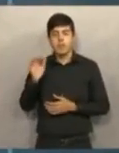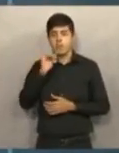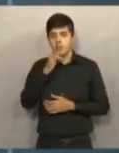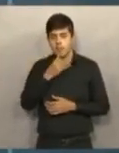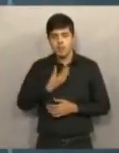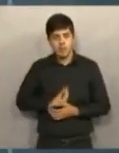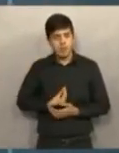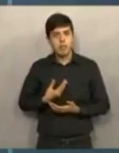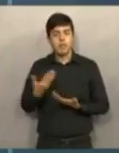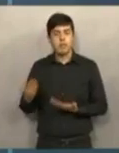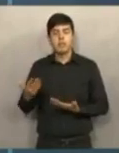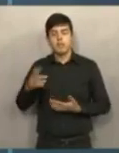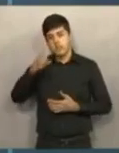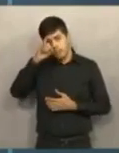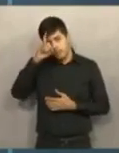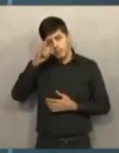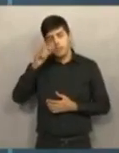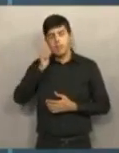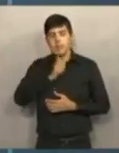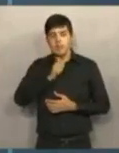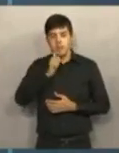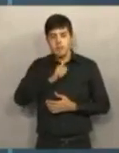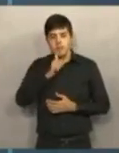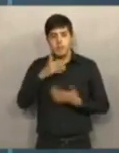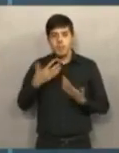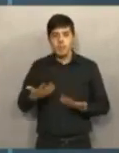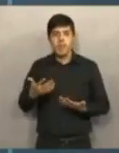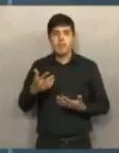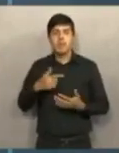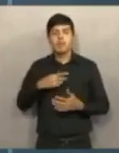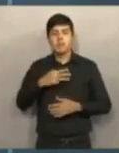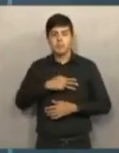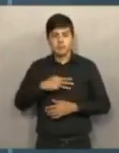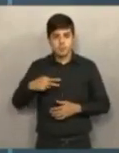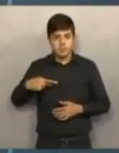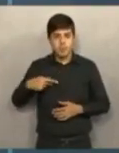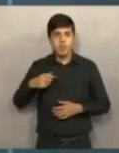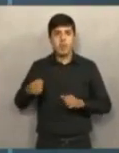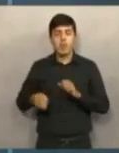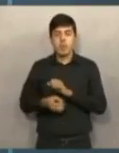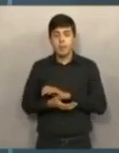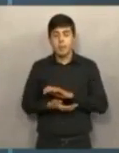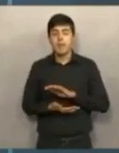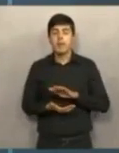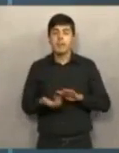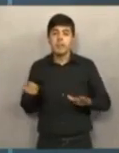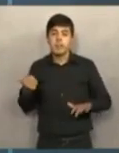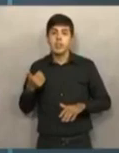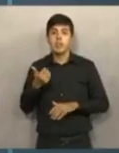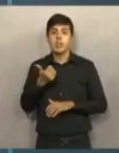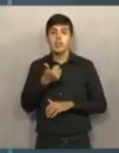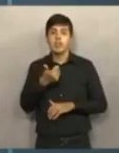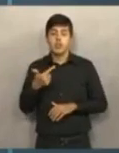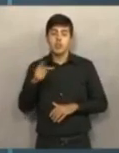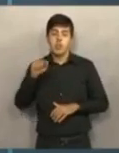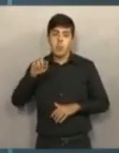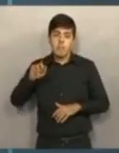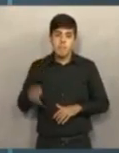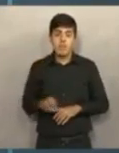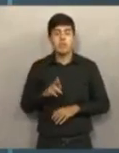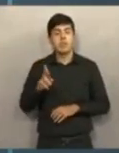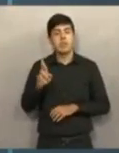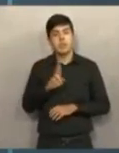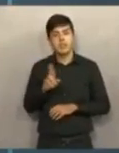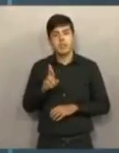infelizmente, é que no Hospital da Mulher, houve, segundo o Ministério Público, desvios da ordem de 12 milhões de reais. E a senhora,